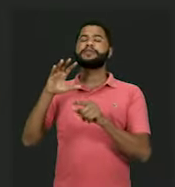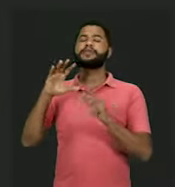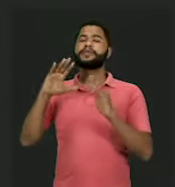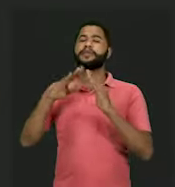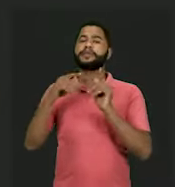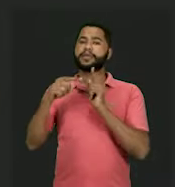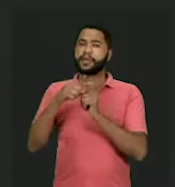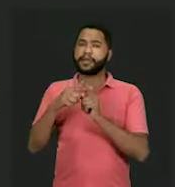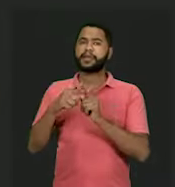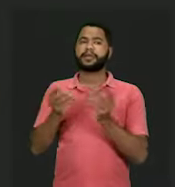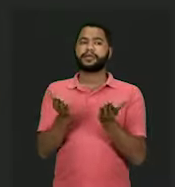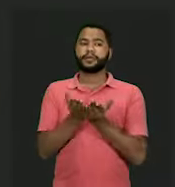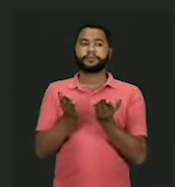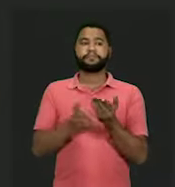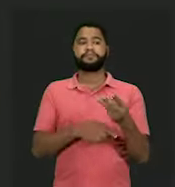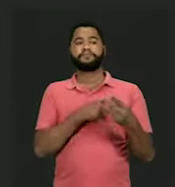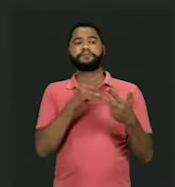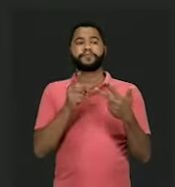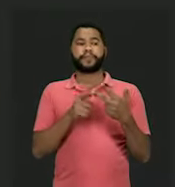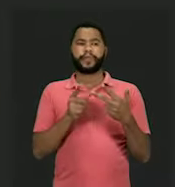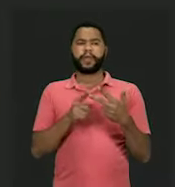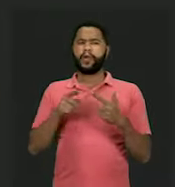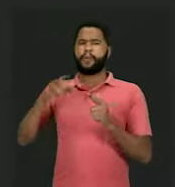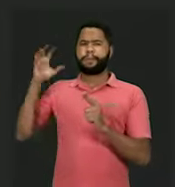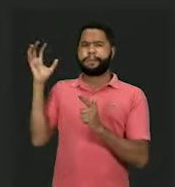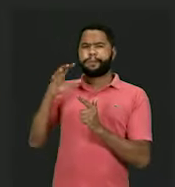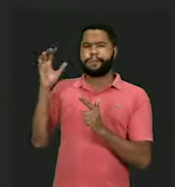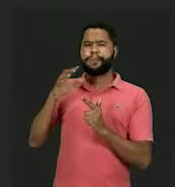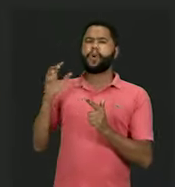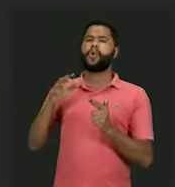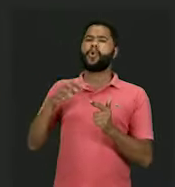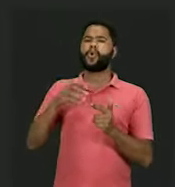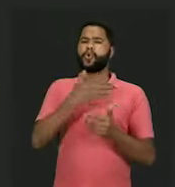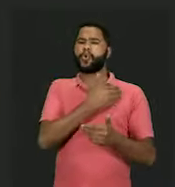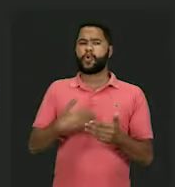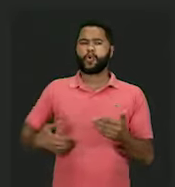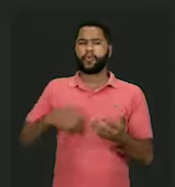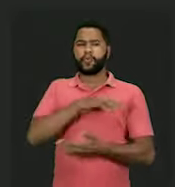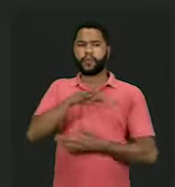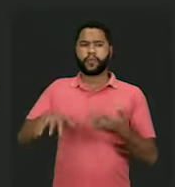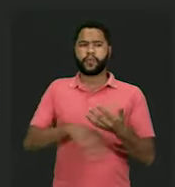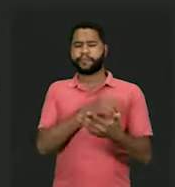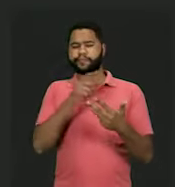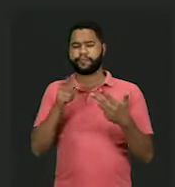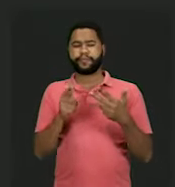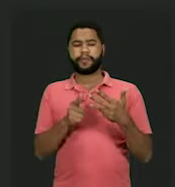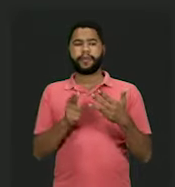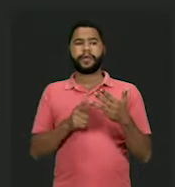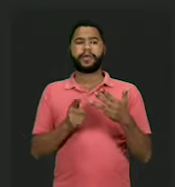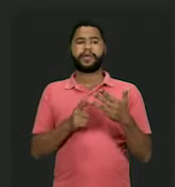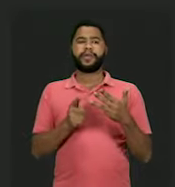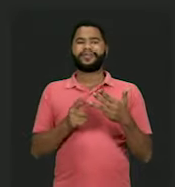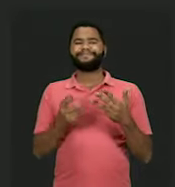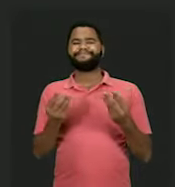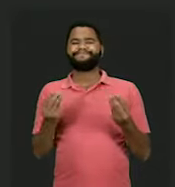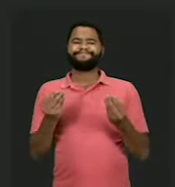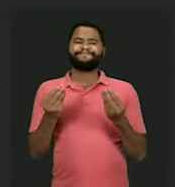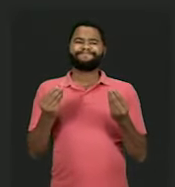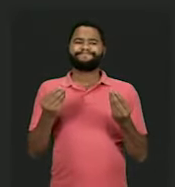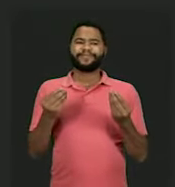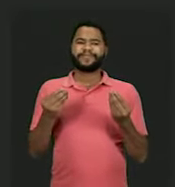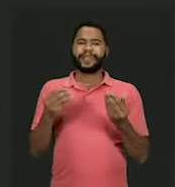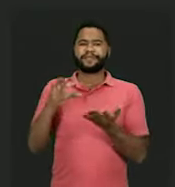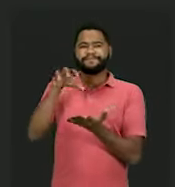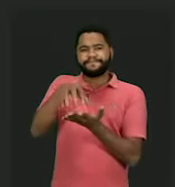pressão do governo revolucionário. Letra D, fragilidade das oligarquias regionais. E letra